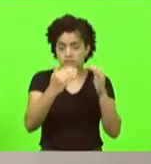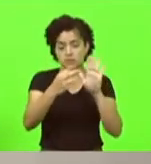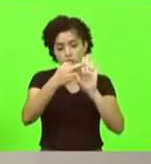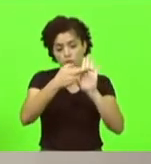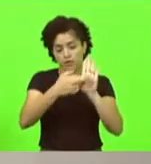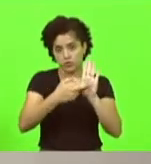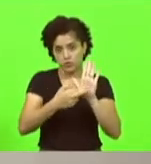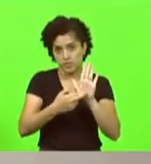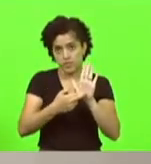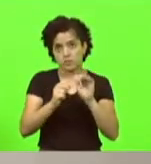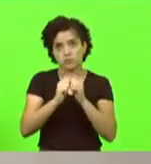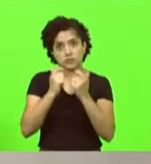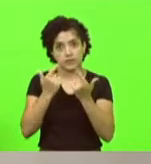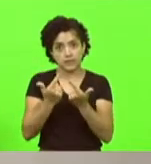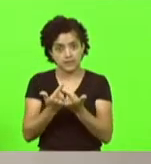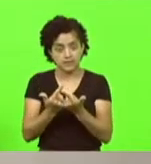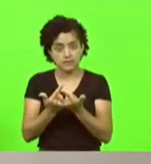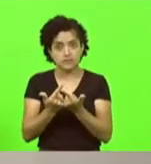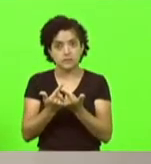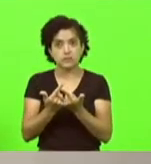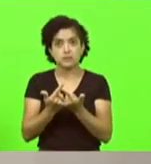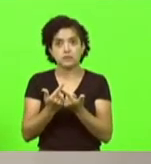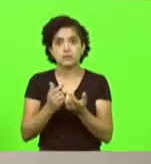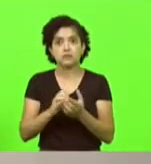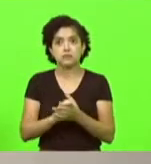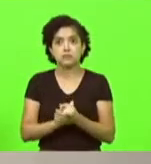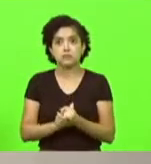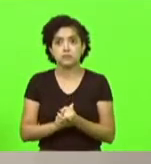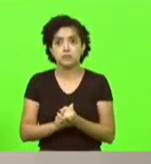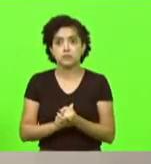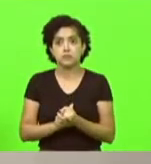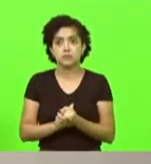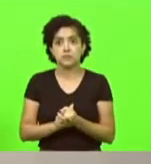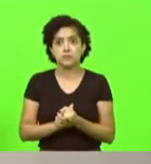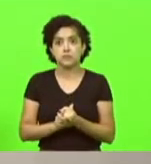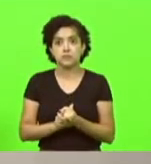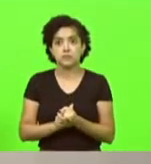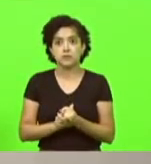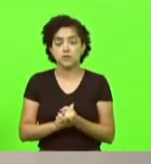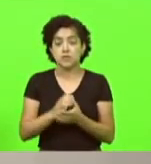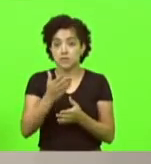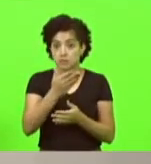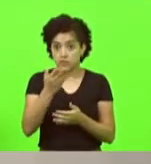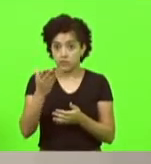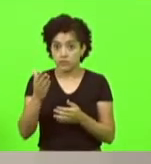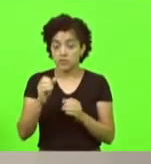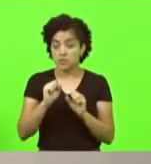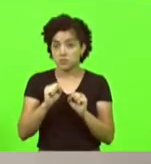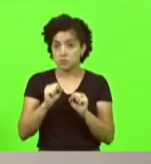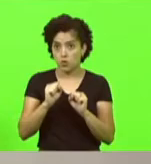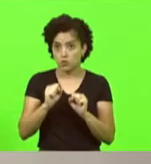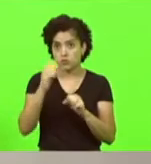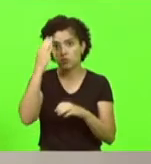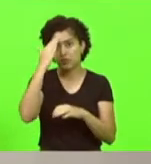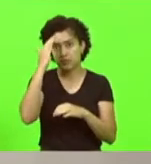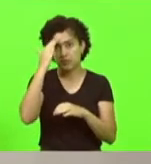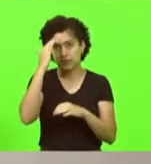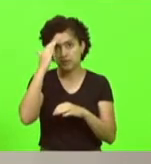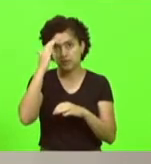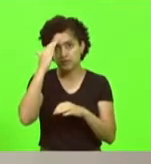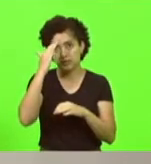Portanto, que você e vossas excelências possam me compreender e eu